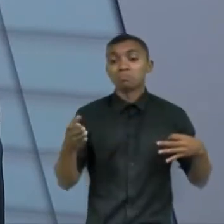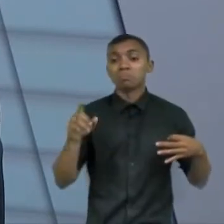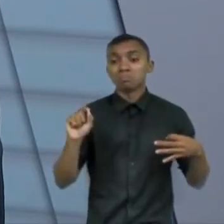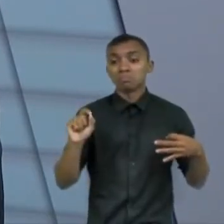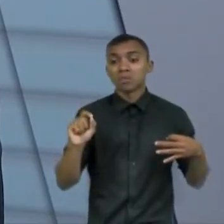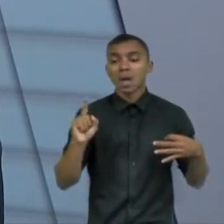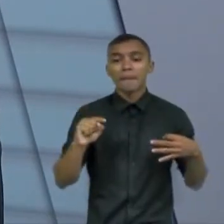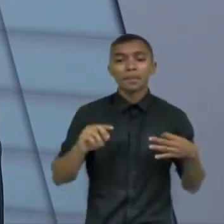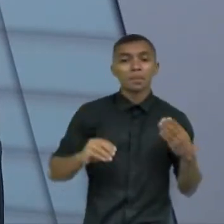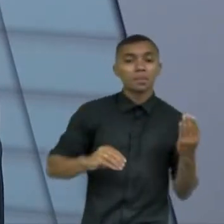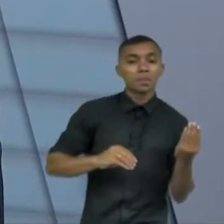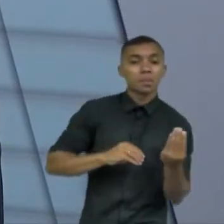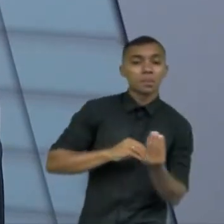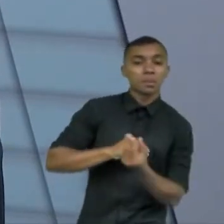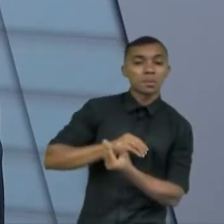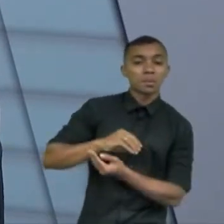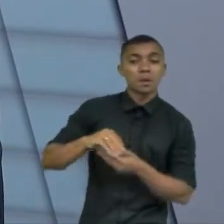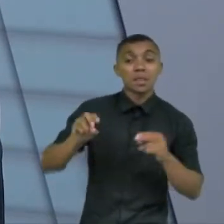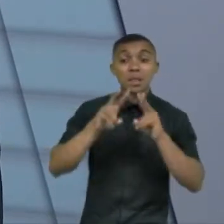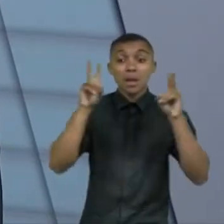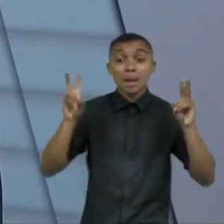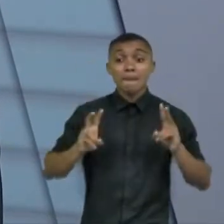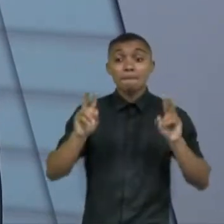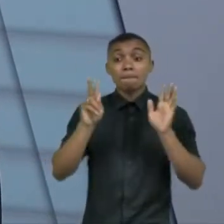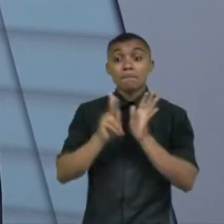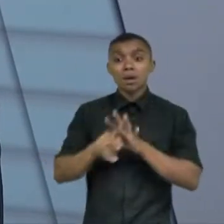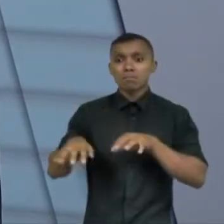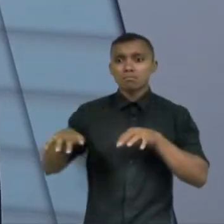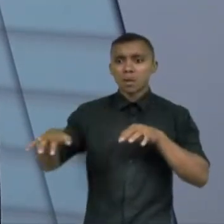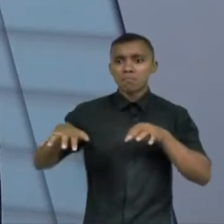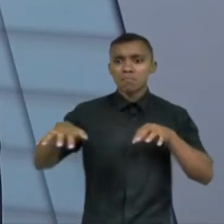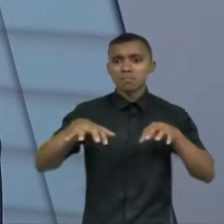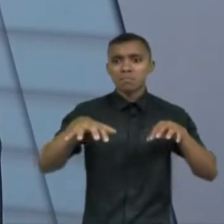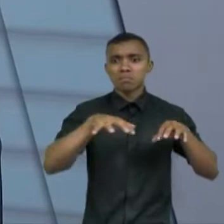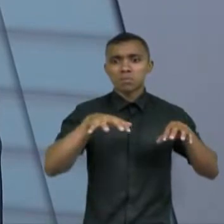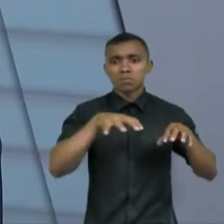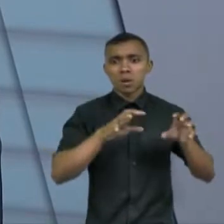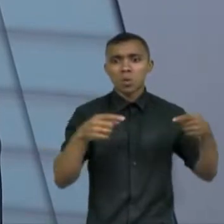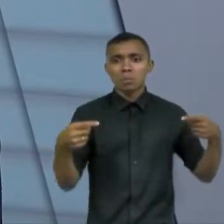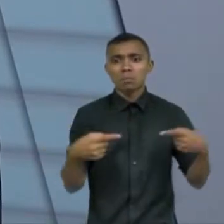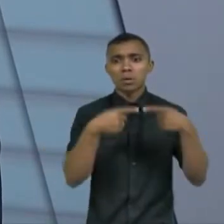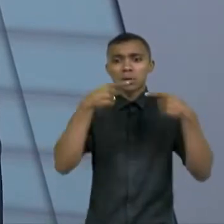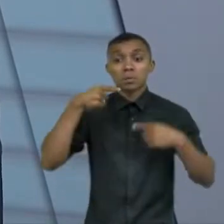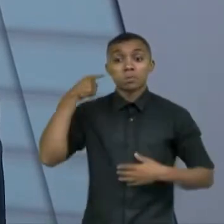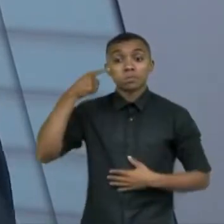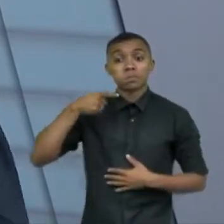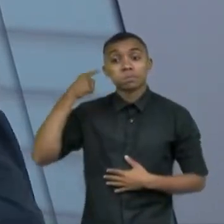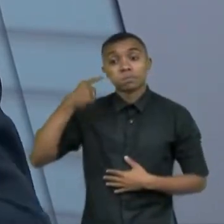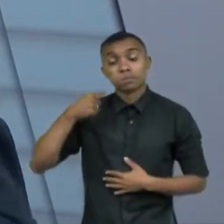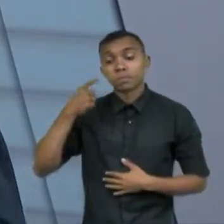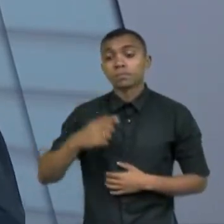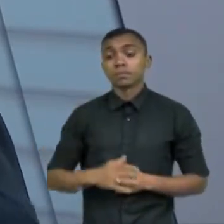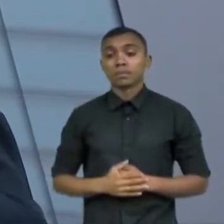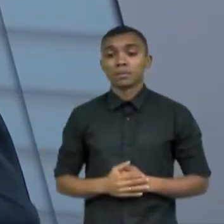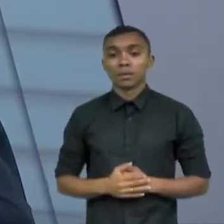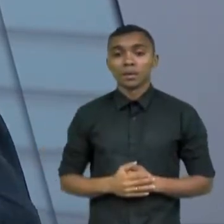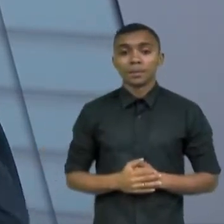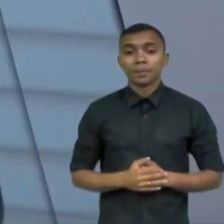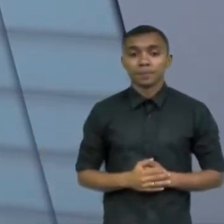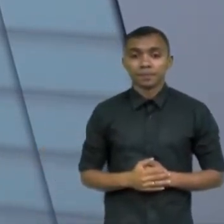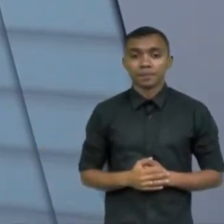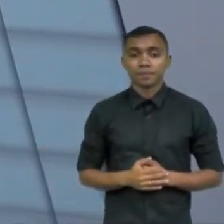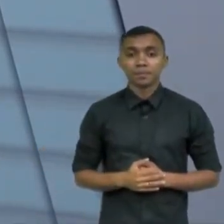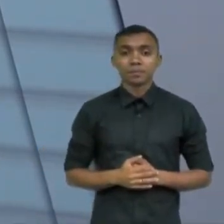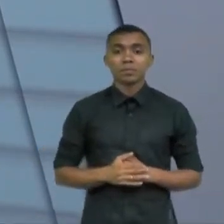envolvem assuntos próprios dos nichos dos profissionais de direito não é? eu discussões